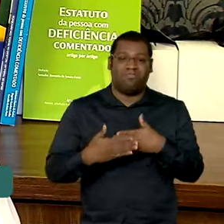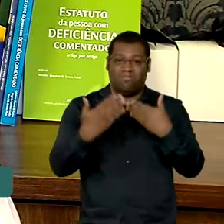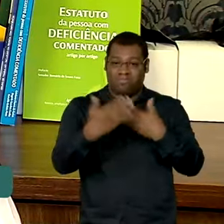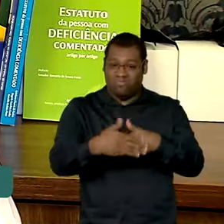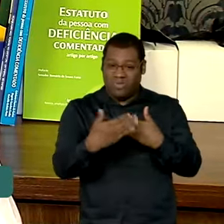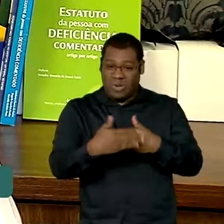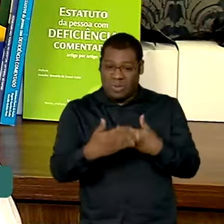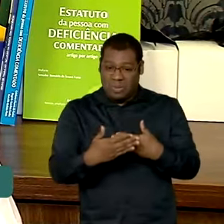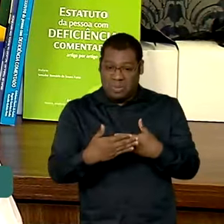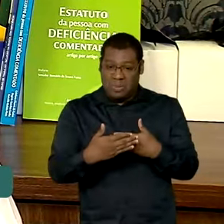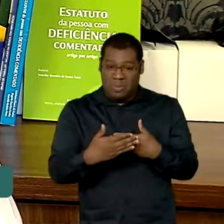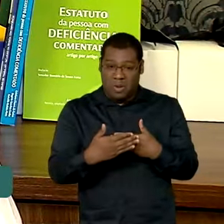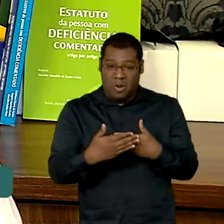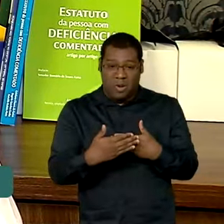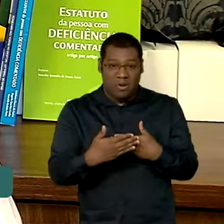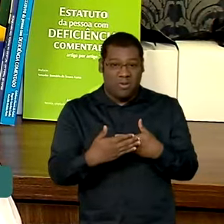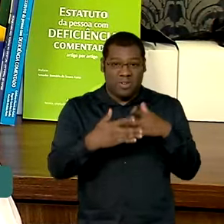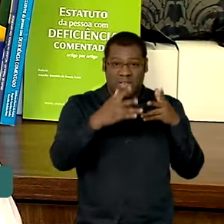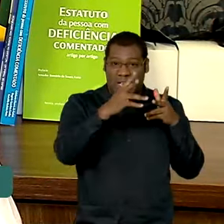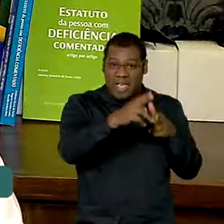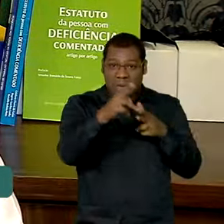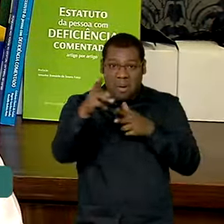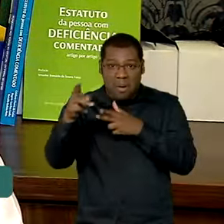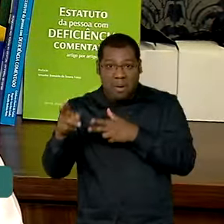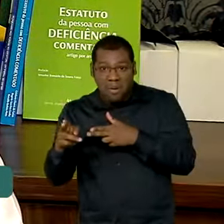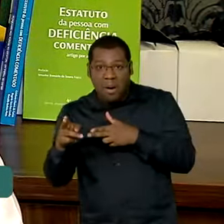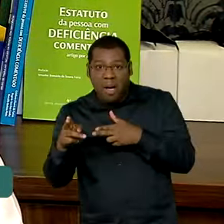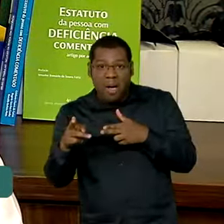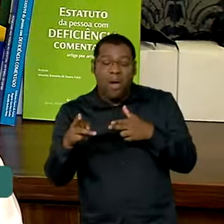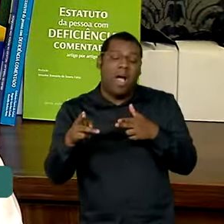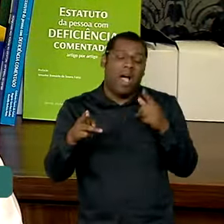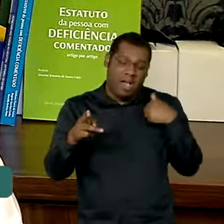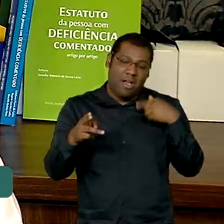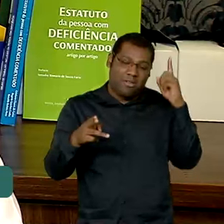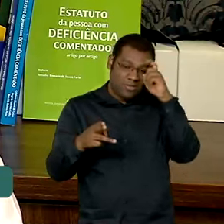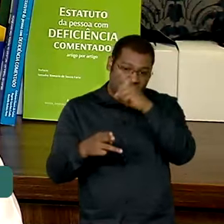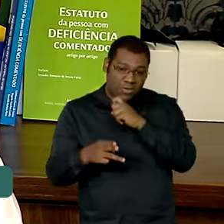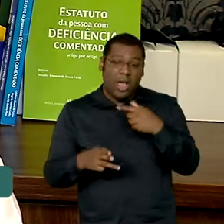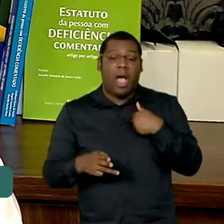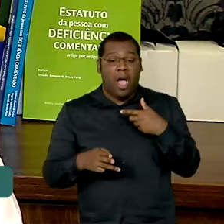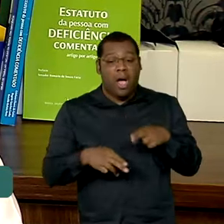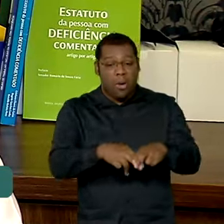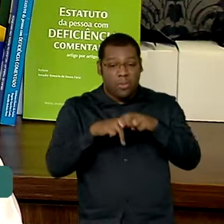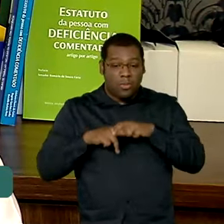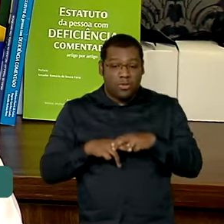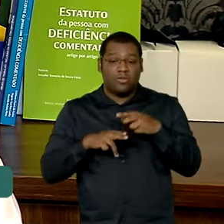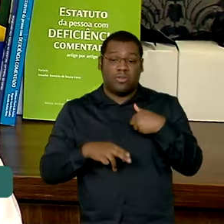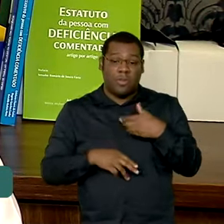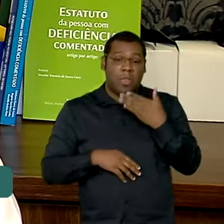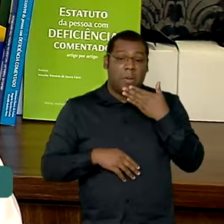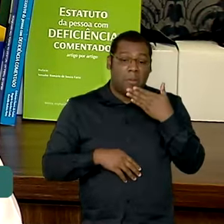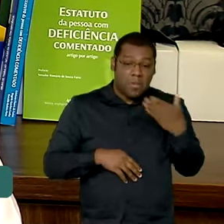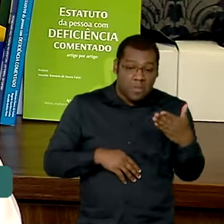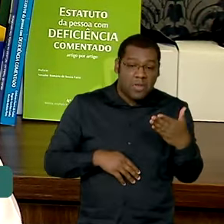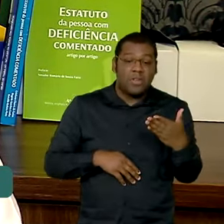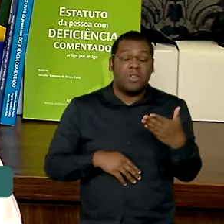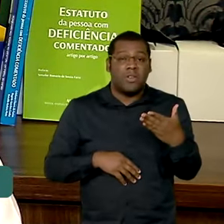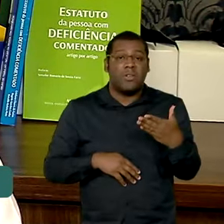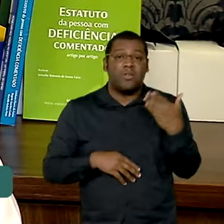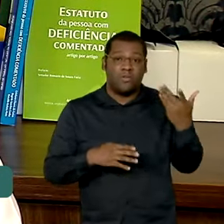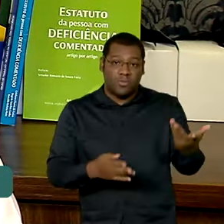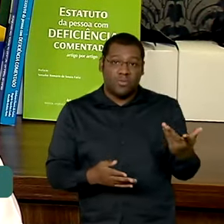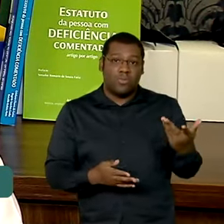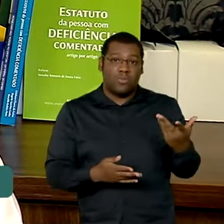padrão, eu vou ter uma leitura muito mais lenta. Nesse concurso eu solicitei, é, ledor, transcritor, prova